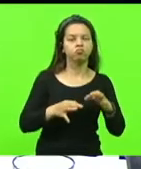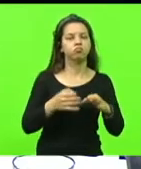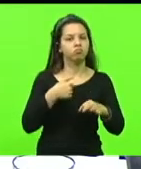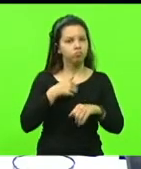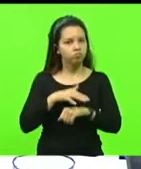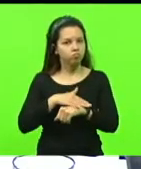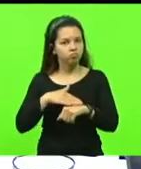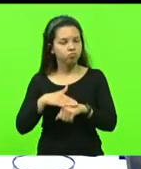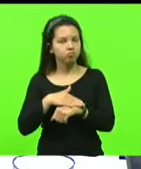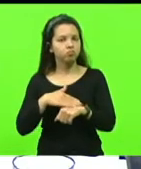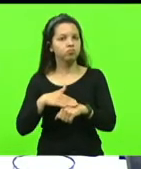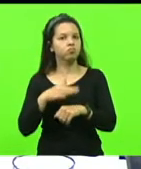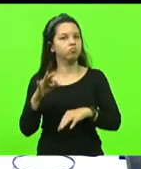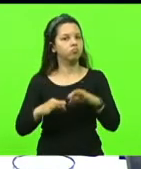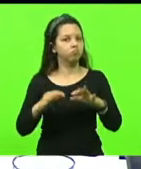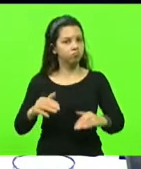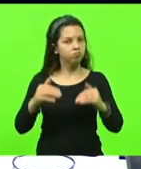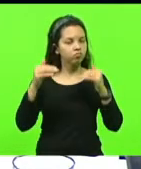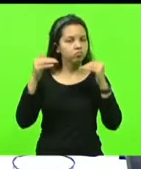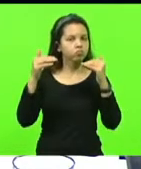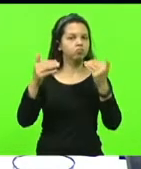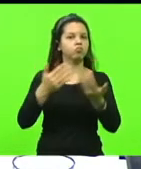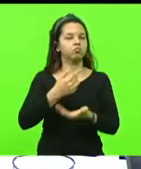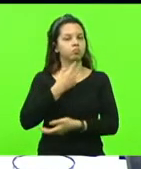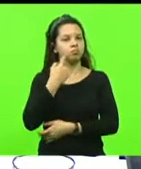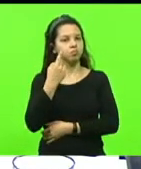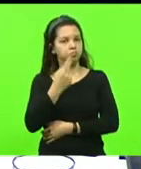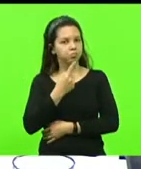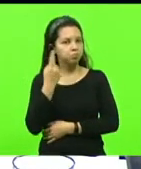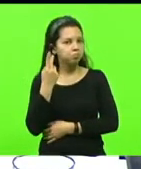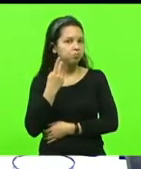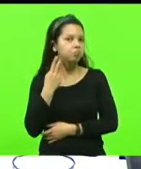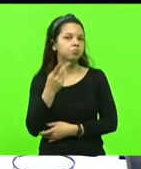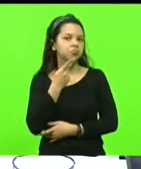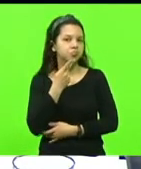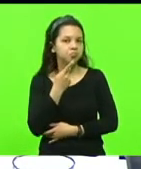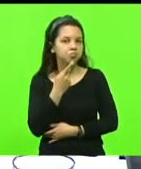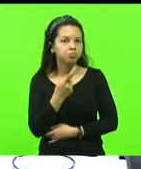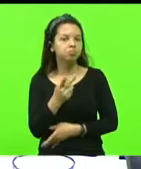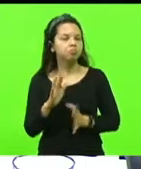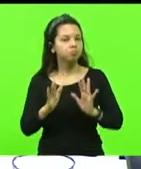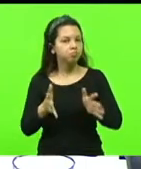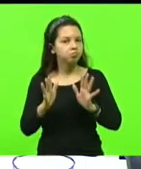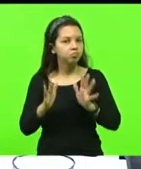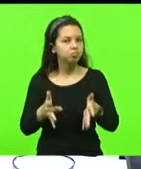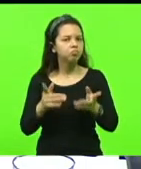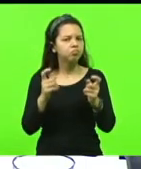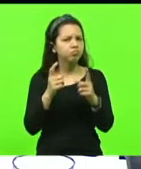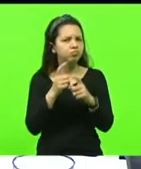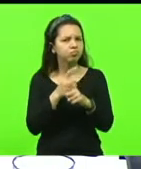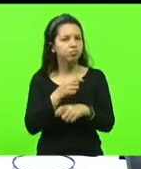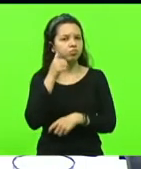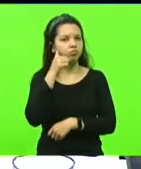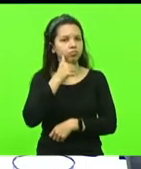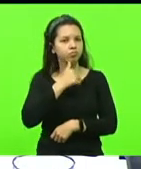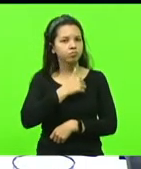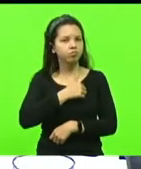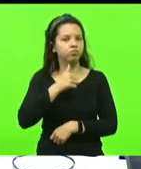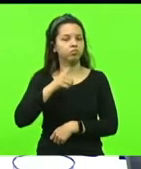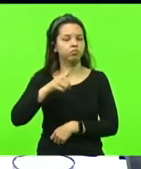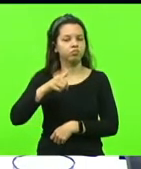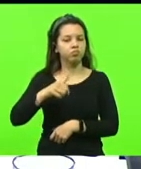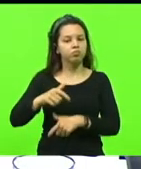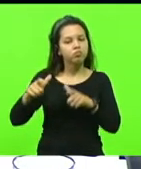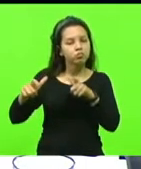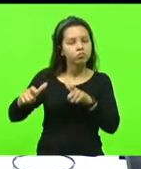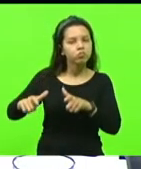nos relatam a dificuldade que é de termos mulheres em espaços de destaque